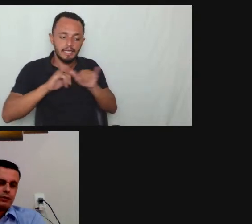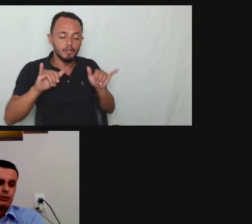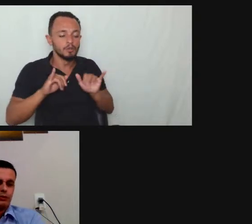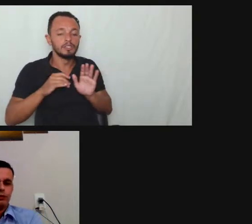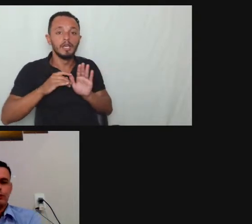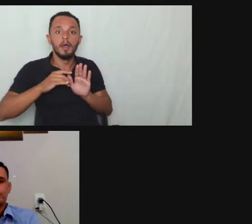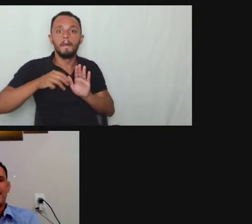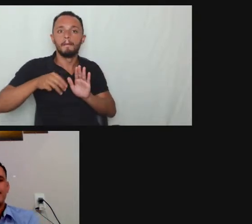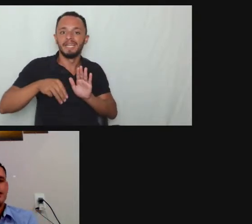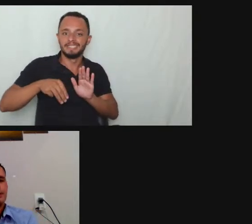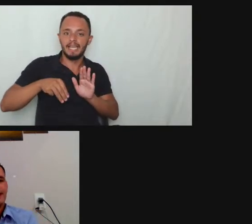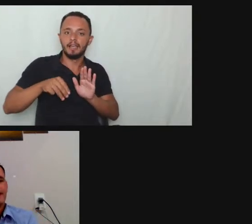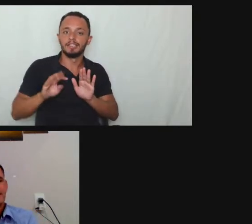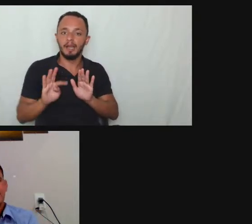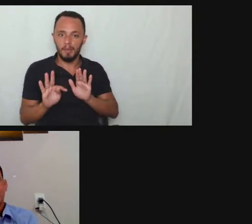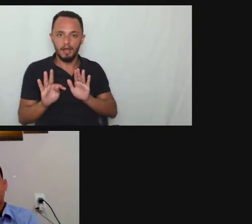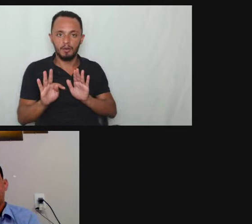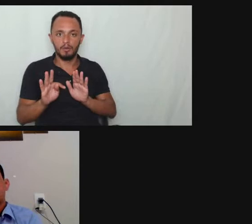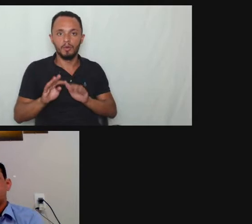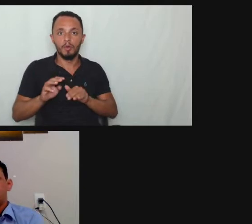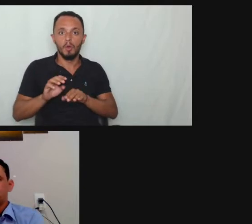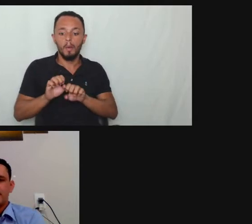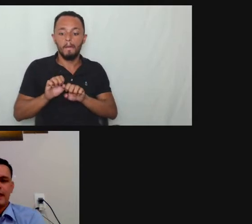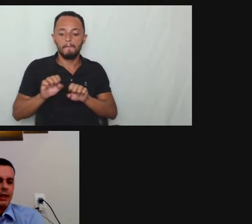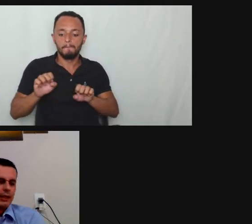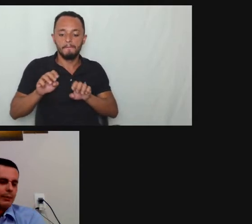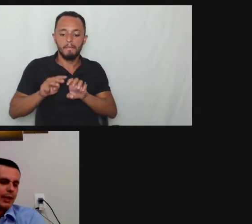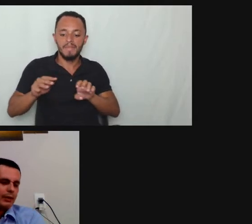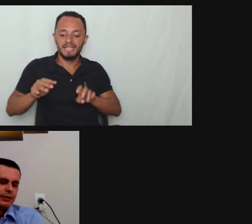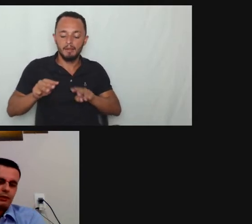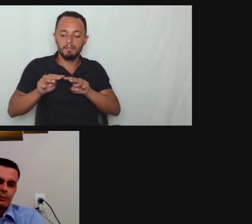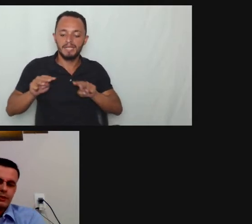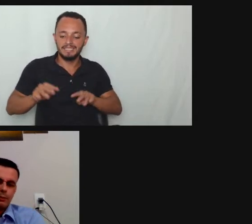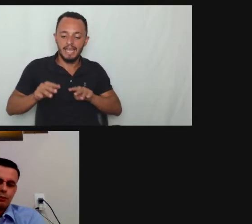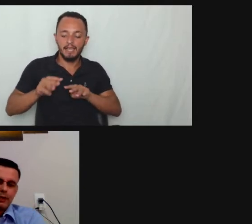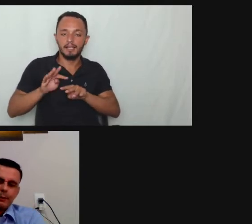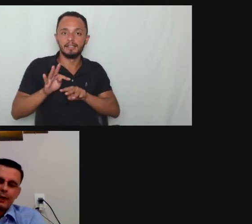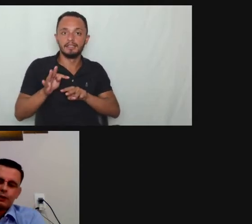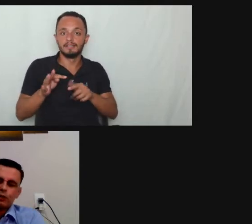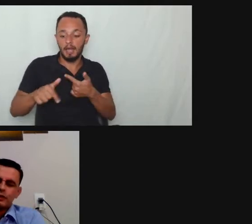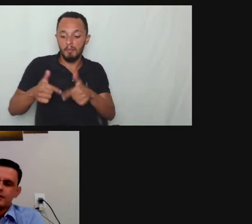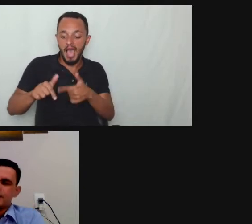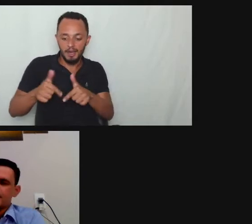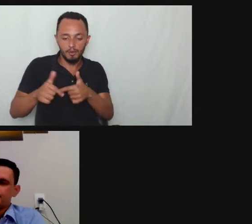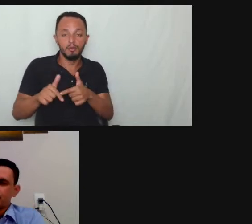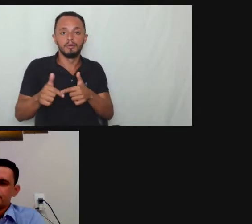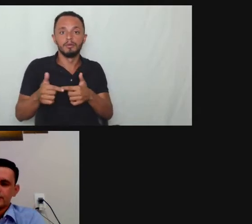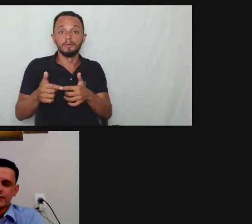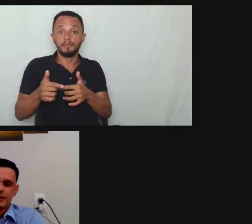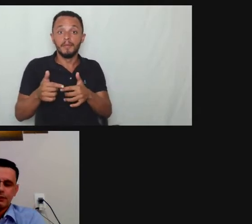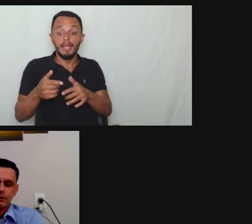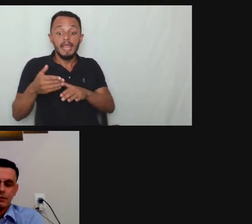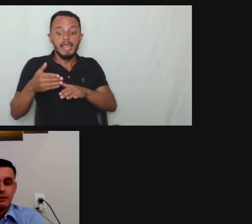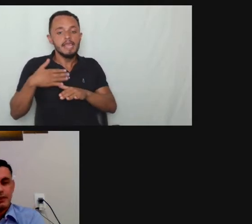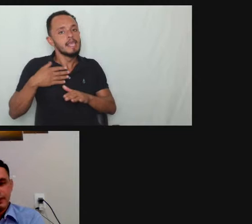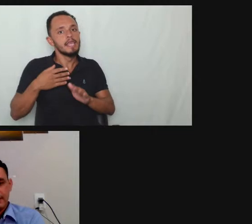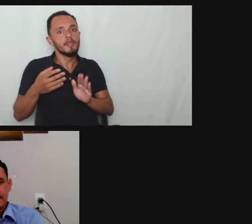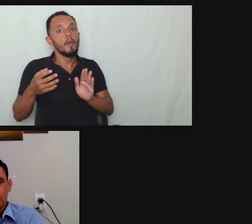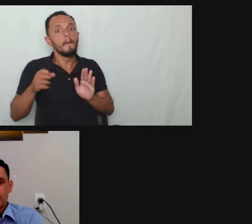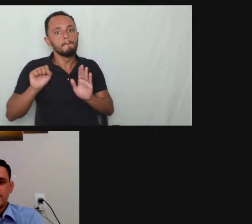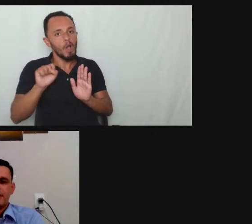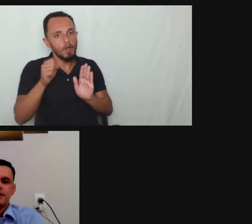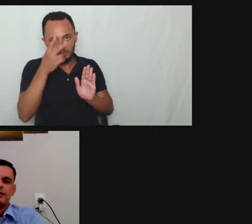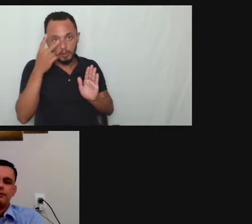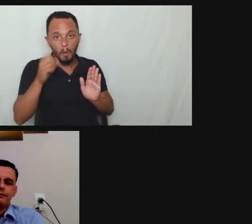uma pessoa não está regida pela CLT mas eu entendo que é trabalho então o Ministério Público do Trabalho atua sim ela pode fazer essa denúncia